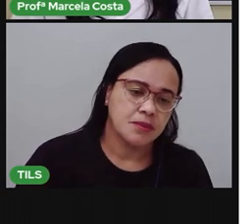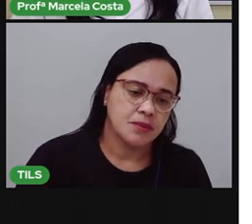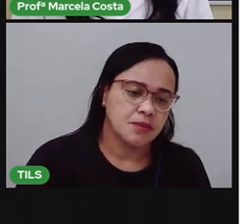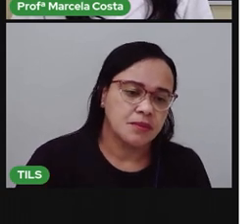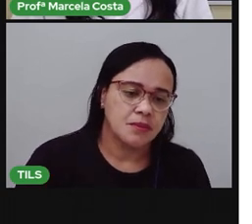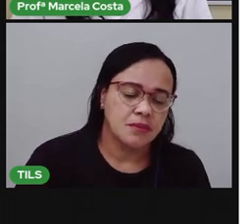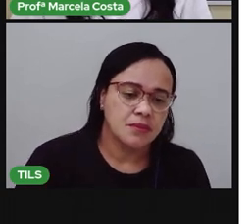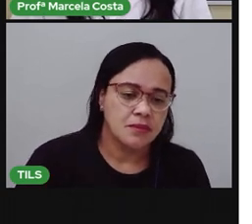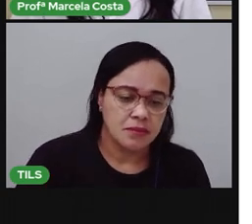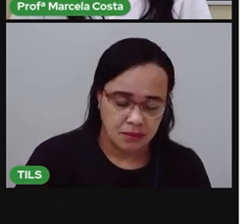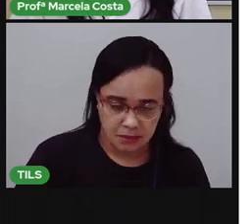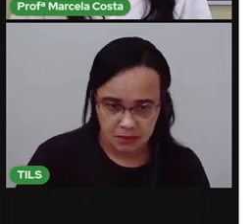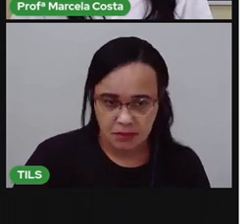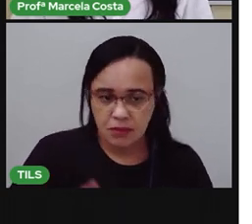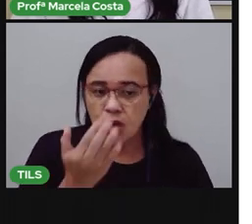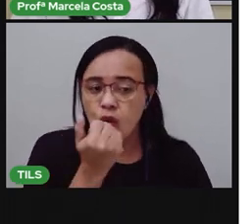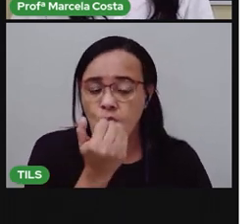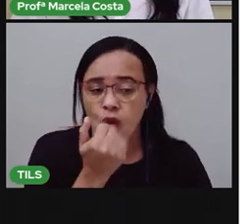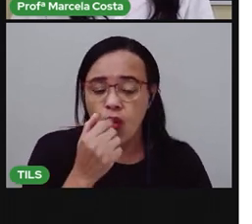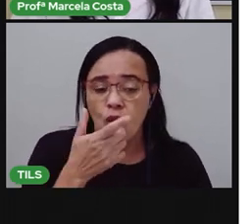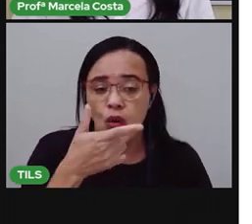O nome de outro alimento.